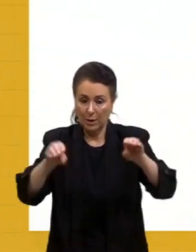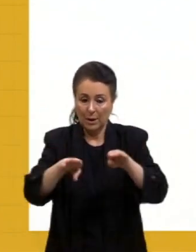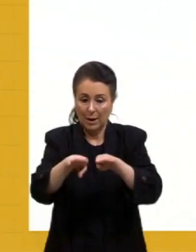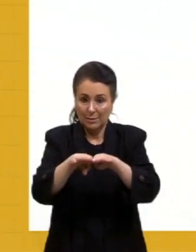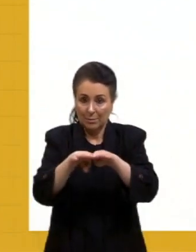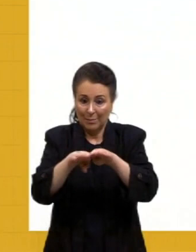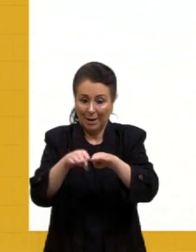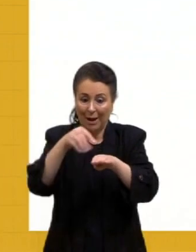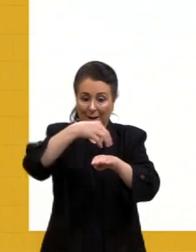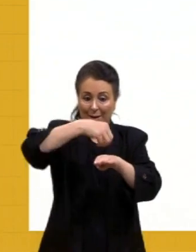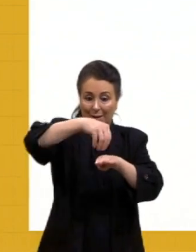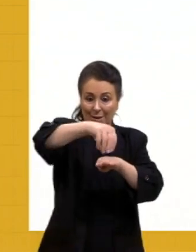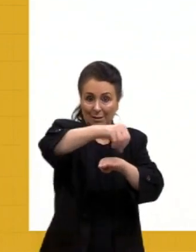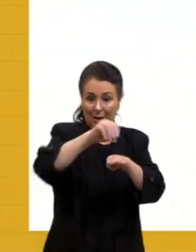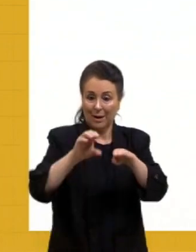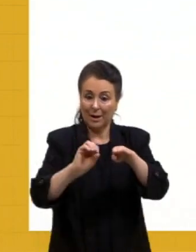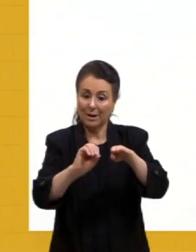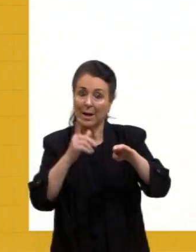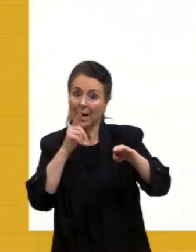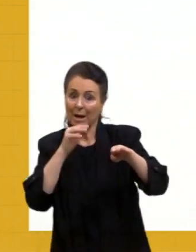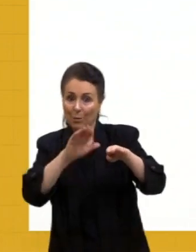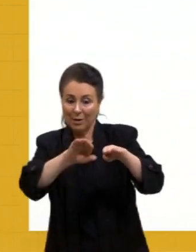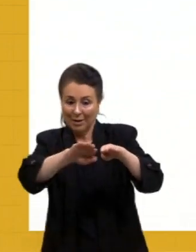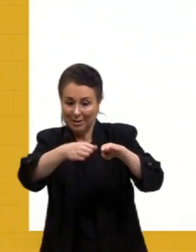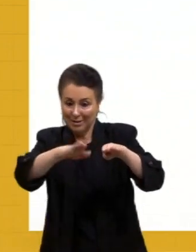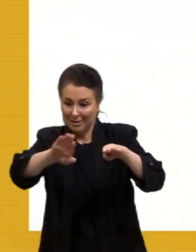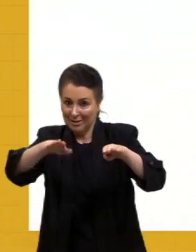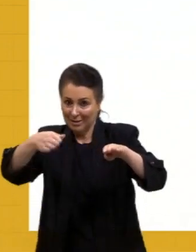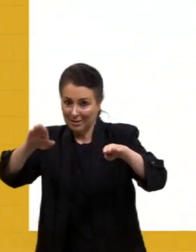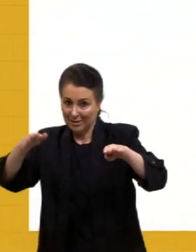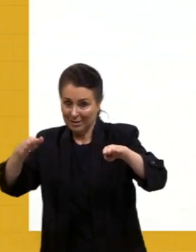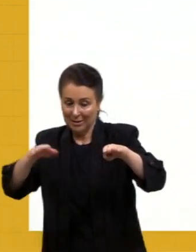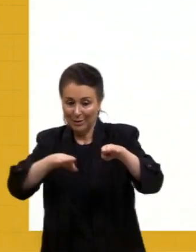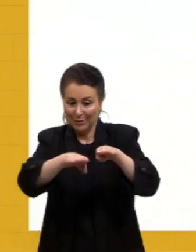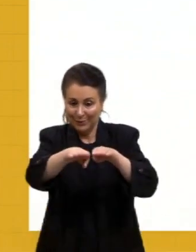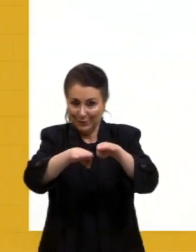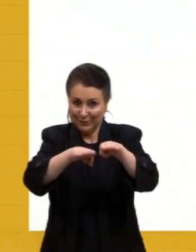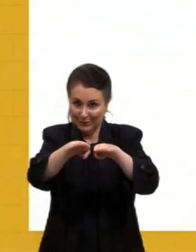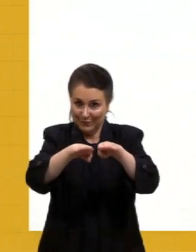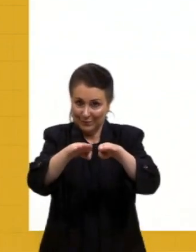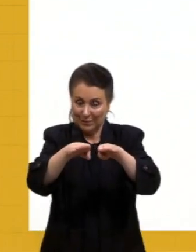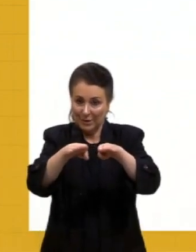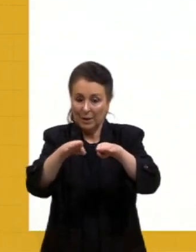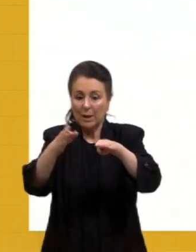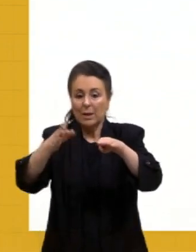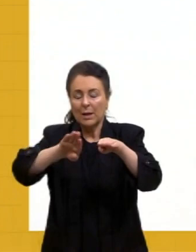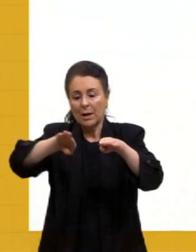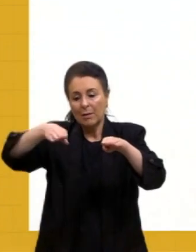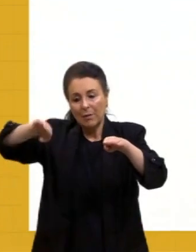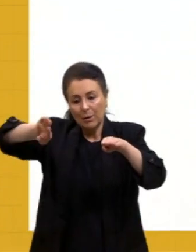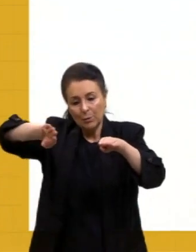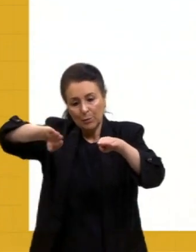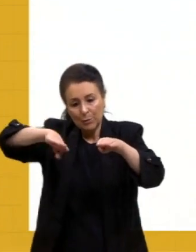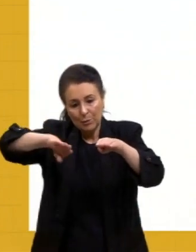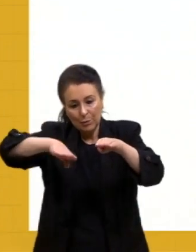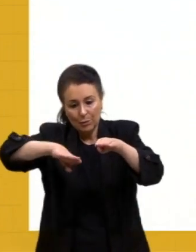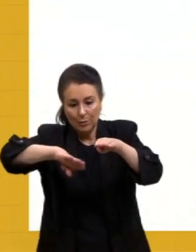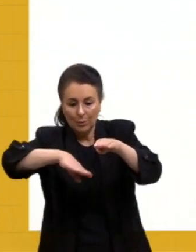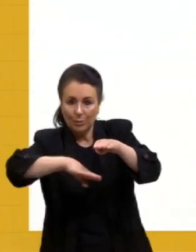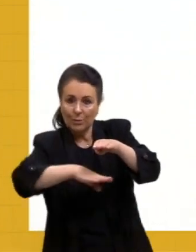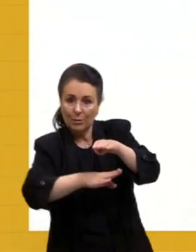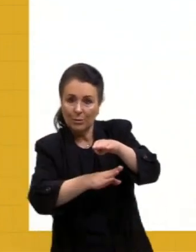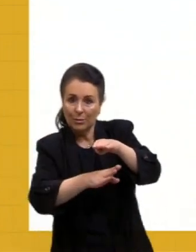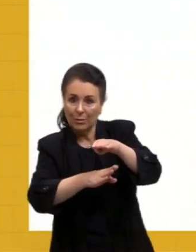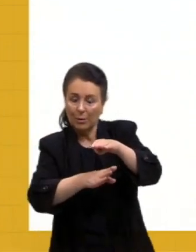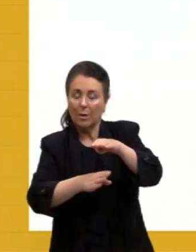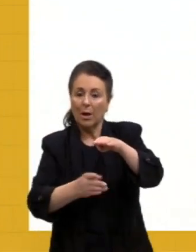vai soerguer, e a placa oceânica vai entrar de novo no manto, isso a gente chama de zona de subducção, isso